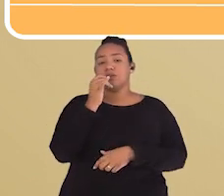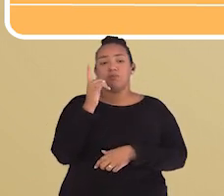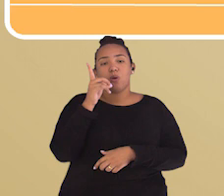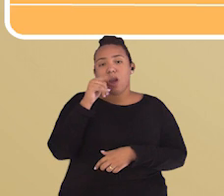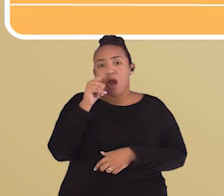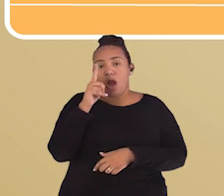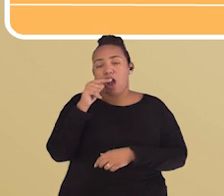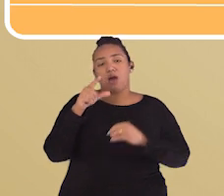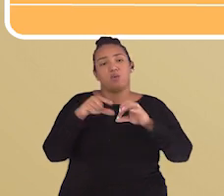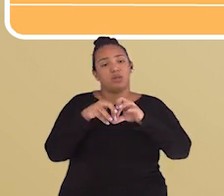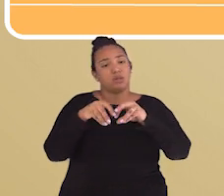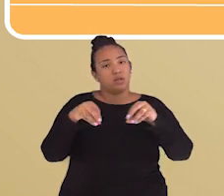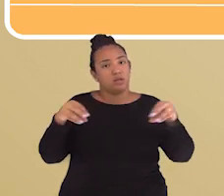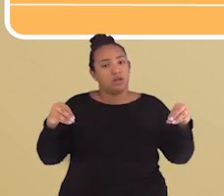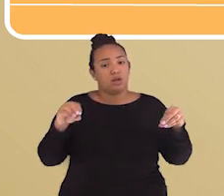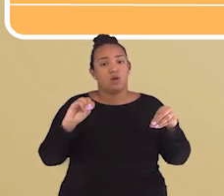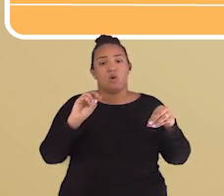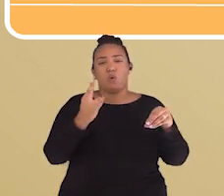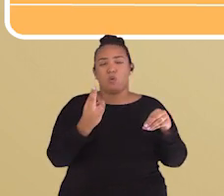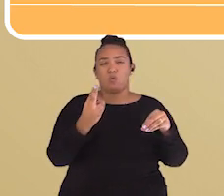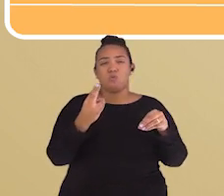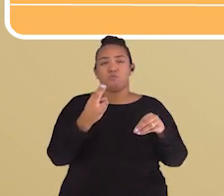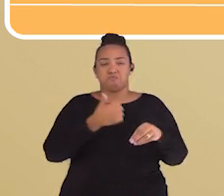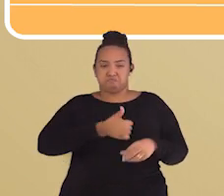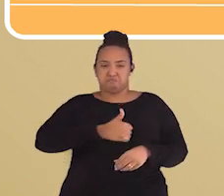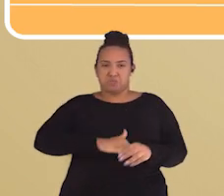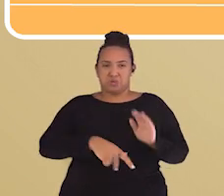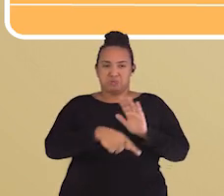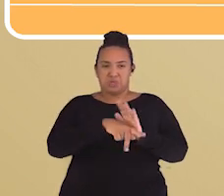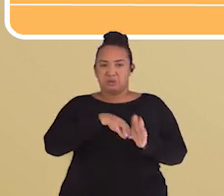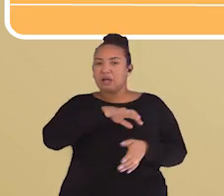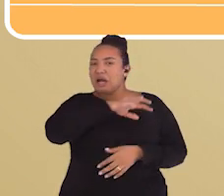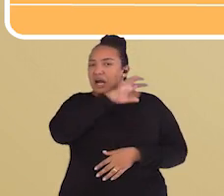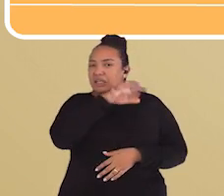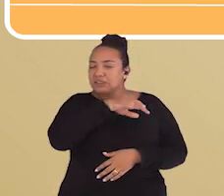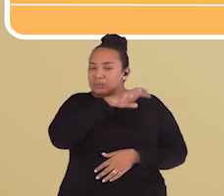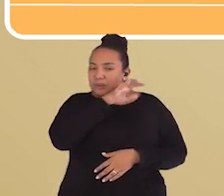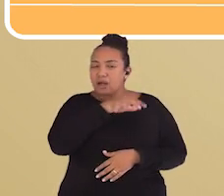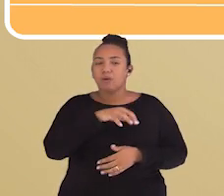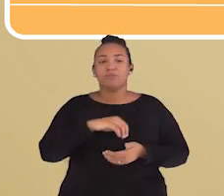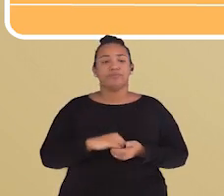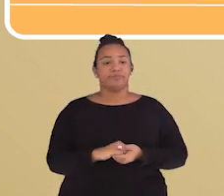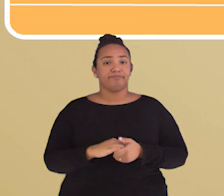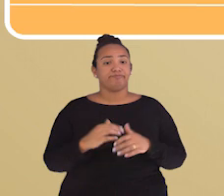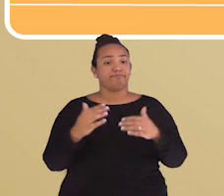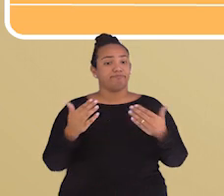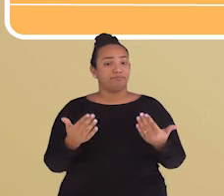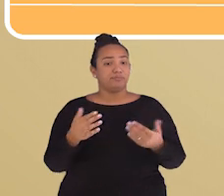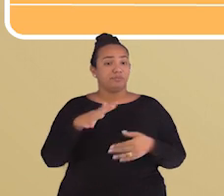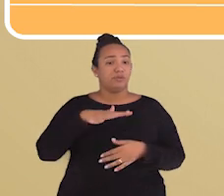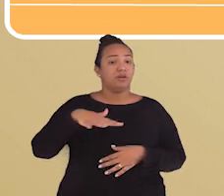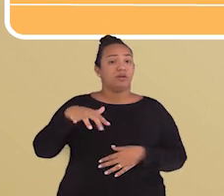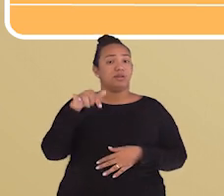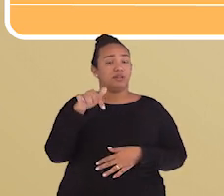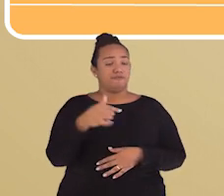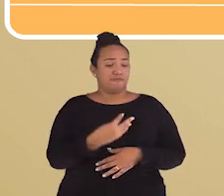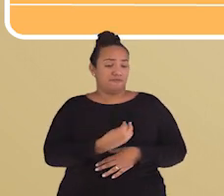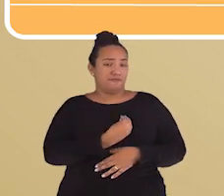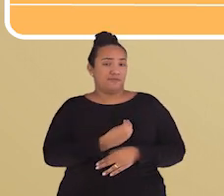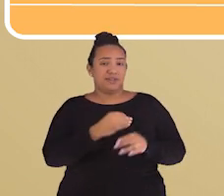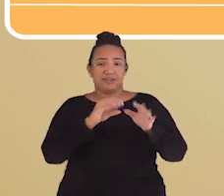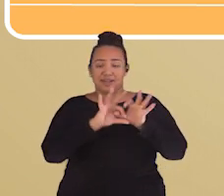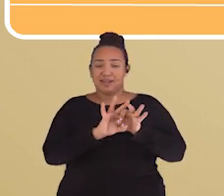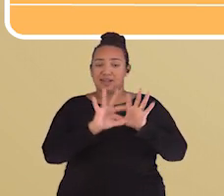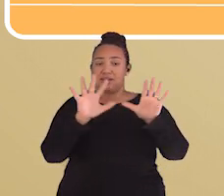se rastejando também pelo solo ou nas fezes de animais. Apesar de poderem viver de forma livre,